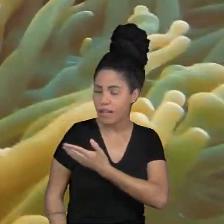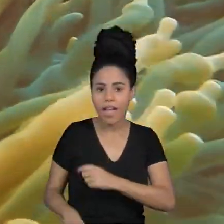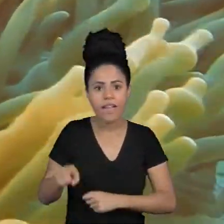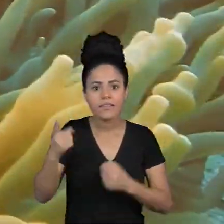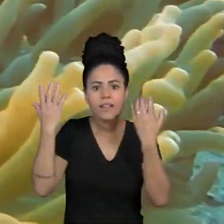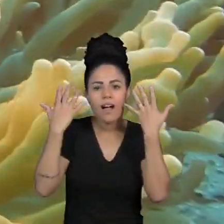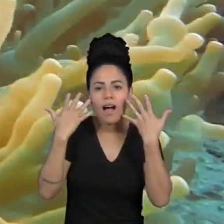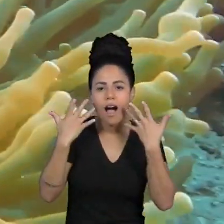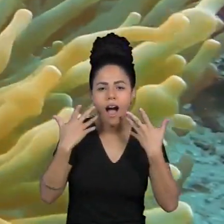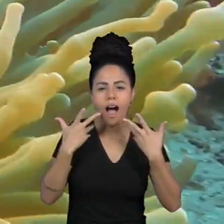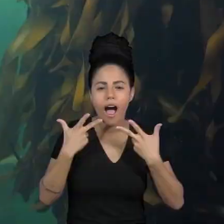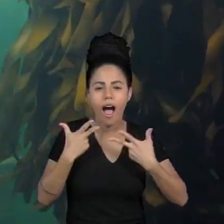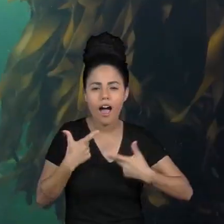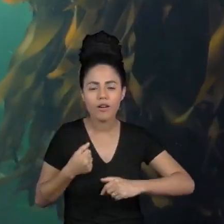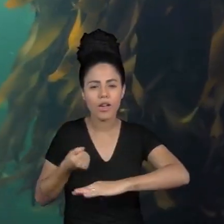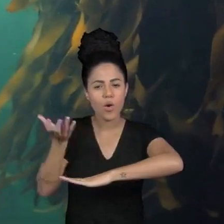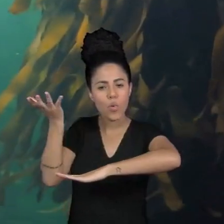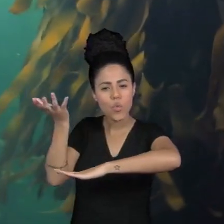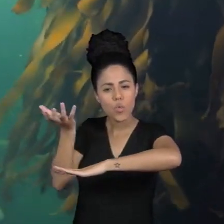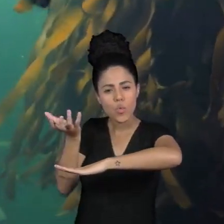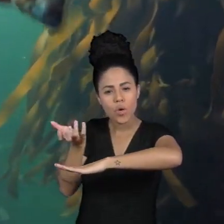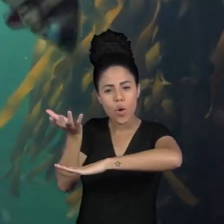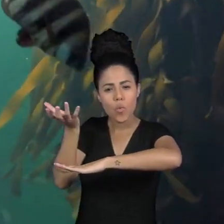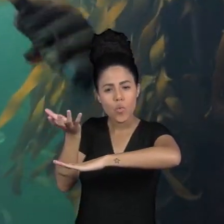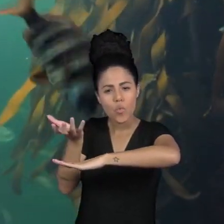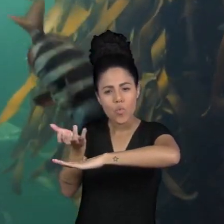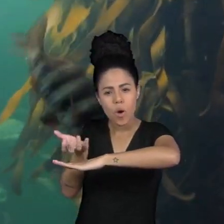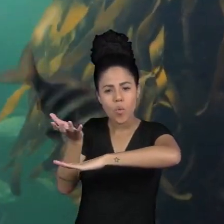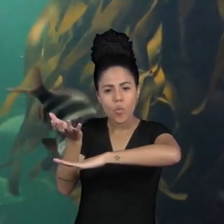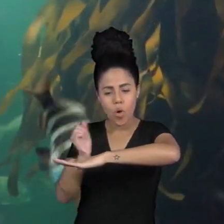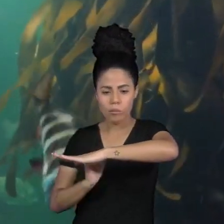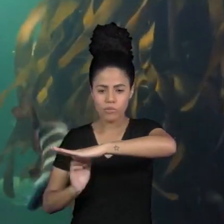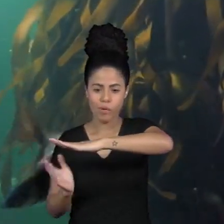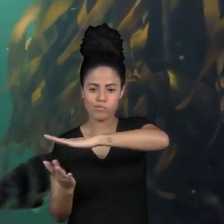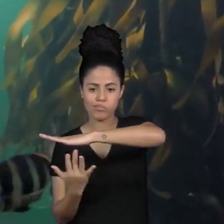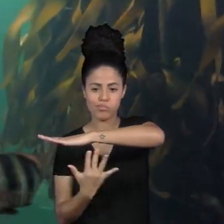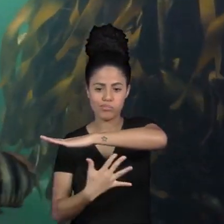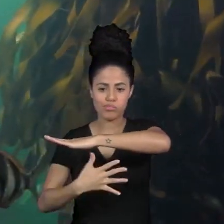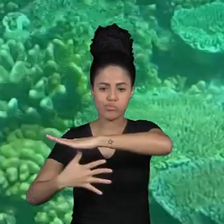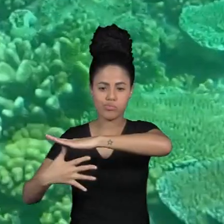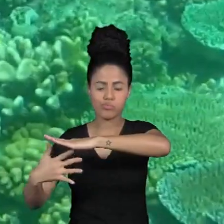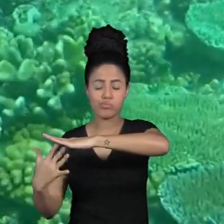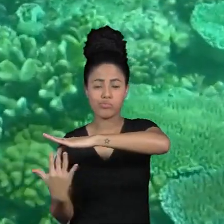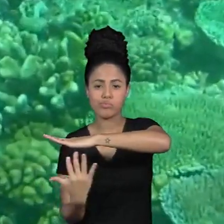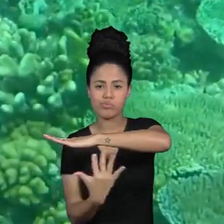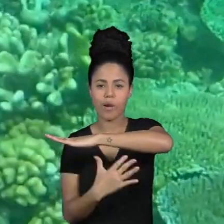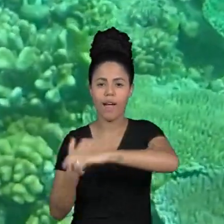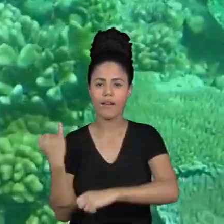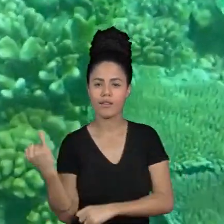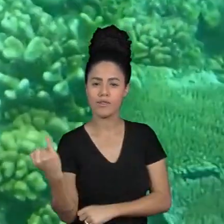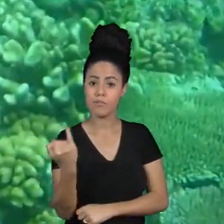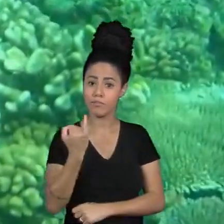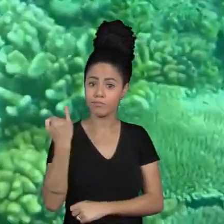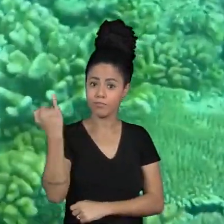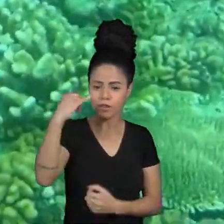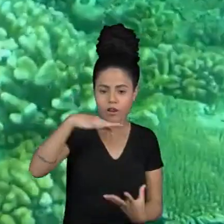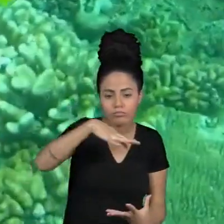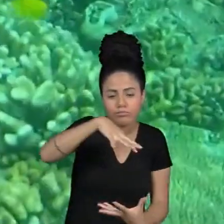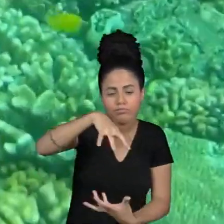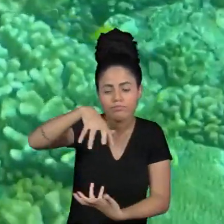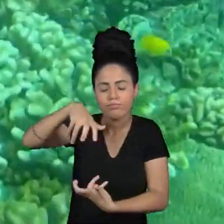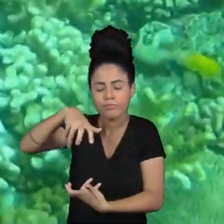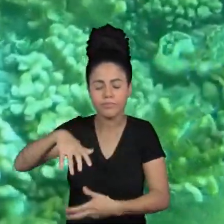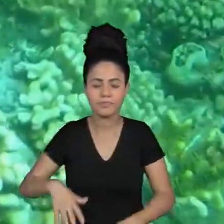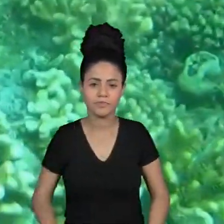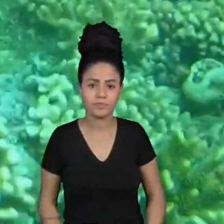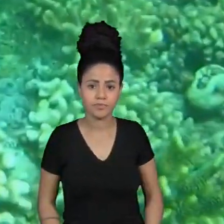fazem fotossíntese como as plantas são essenciais para os ecossistemas e para a humanidade Os